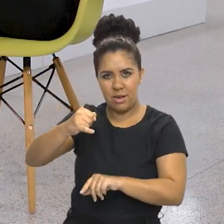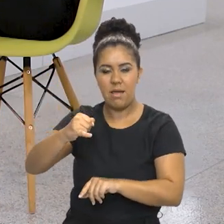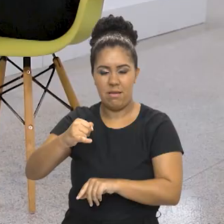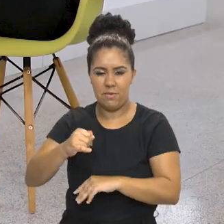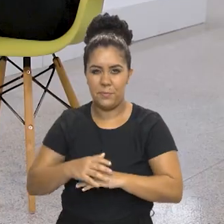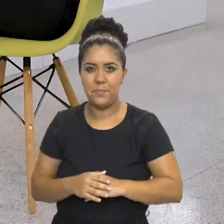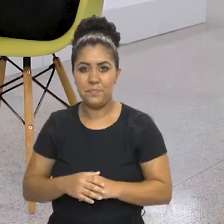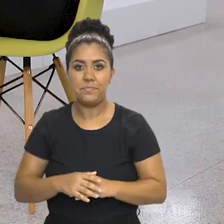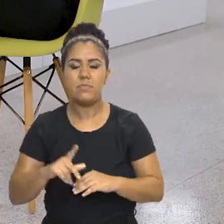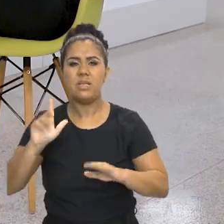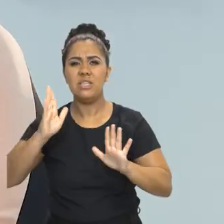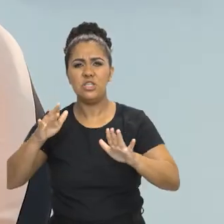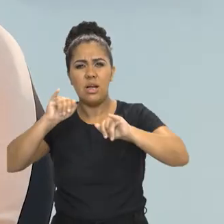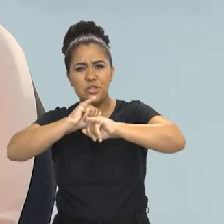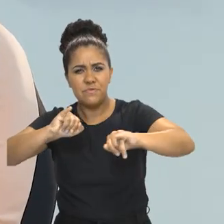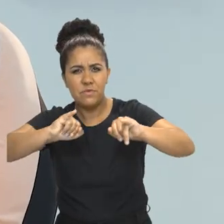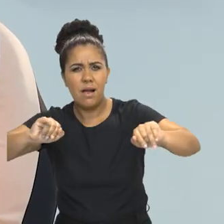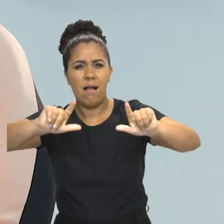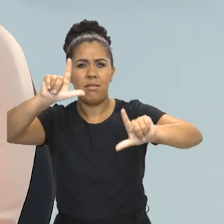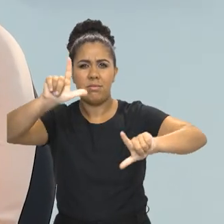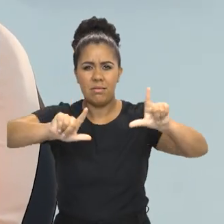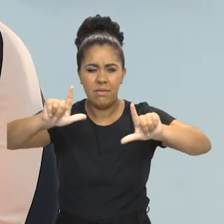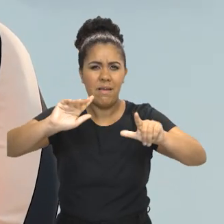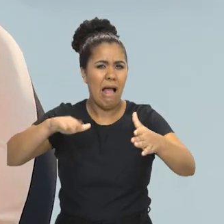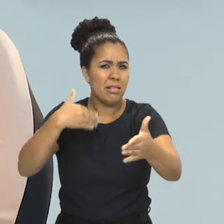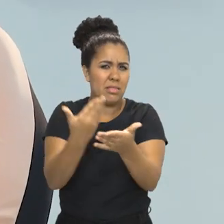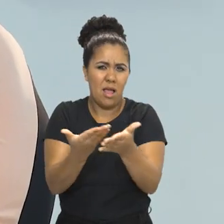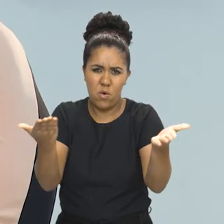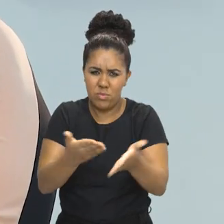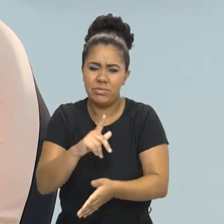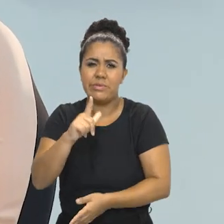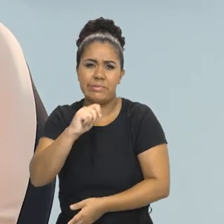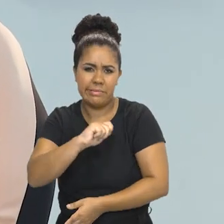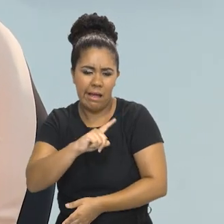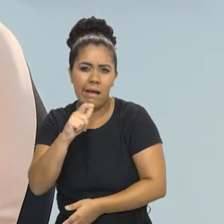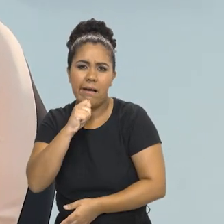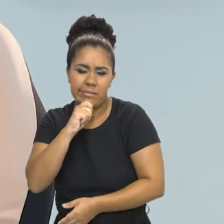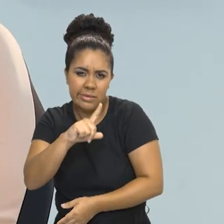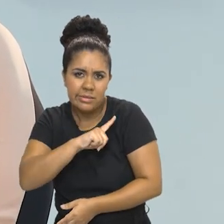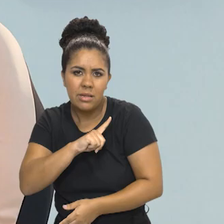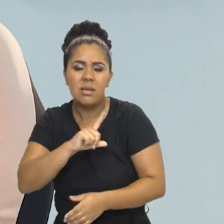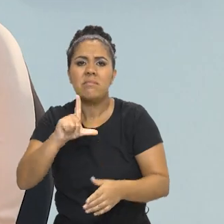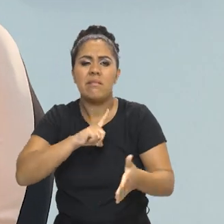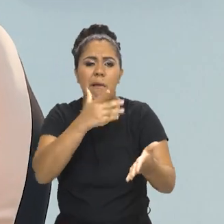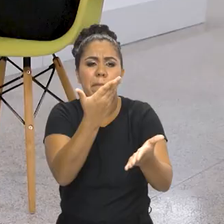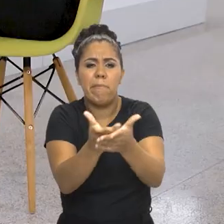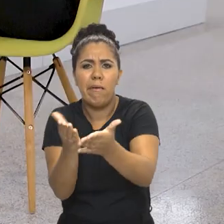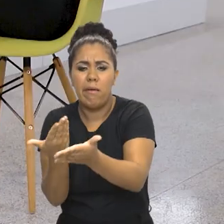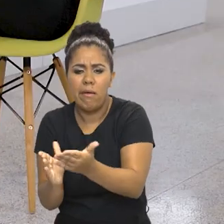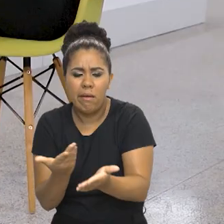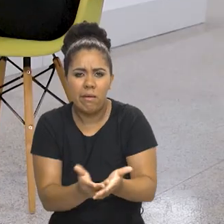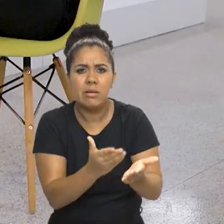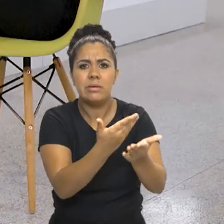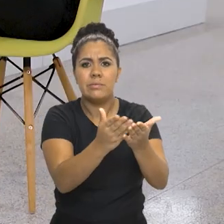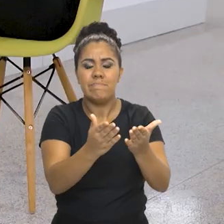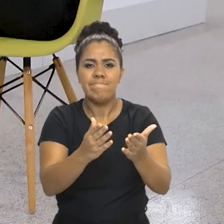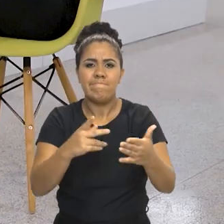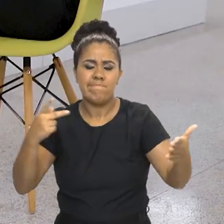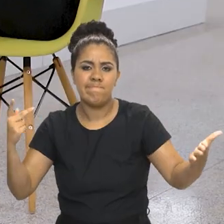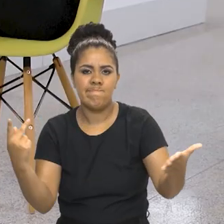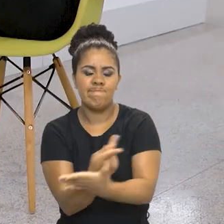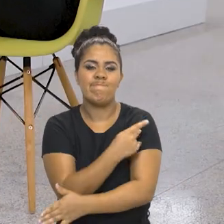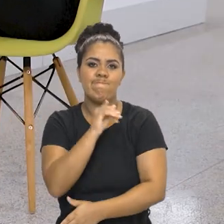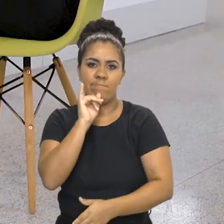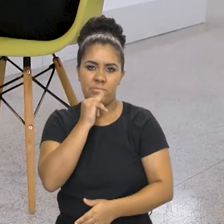divulgado na mídia bastante, até hoje é, as perdas que ocorreram naquele triste